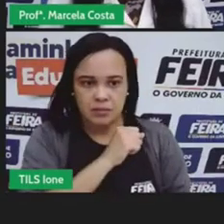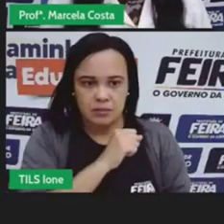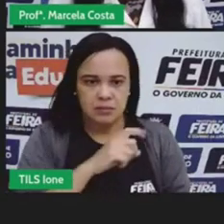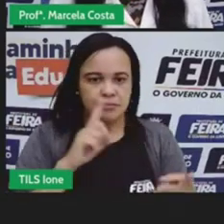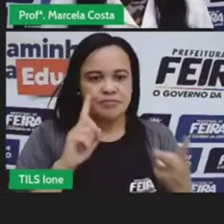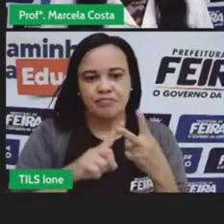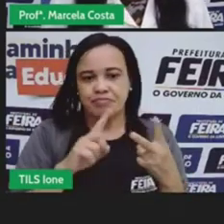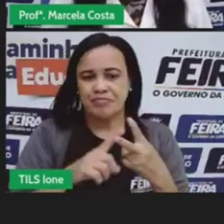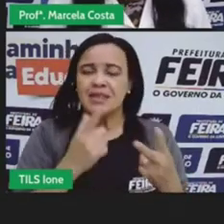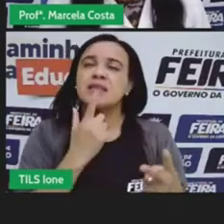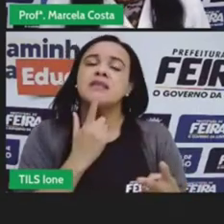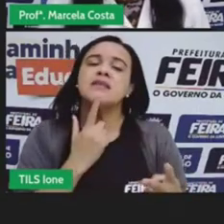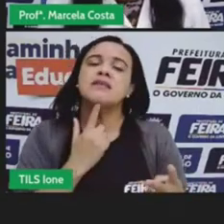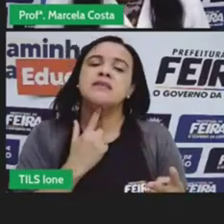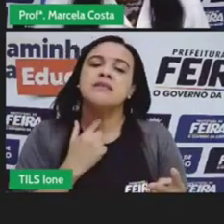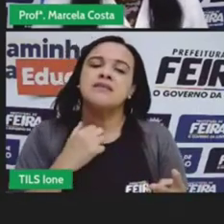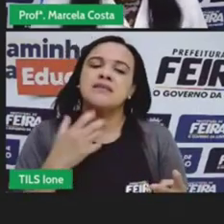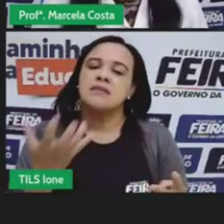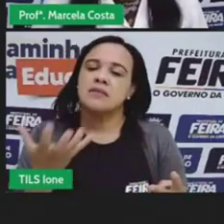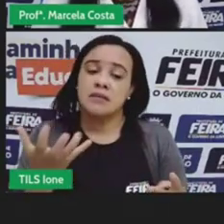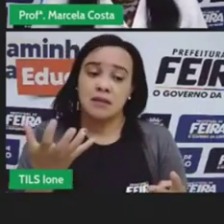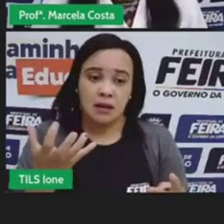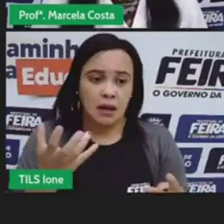as coisas que você quer pode esperar